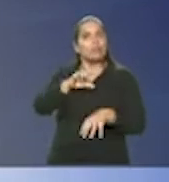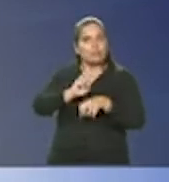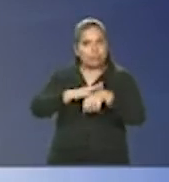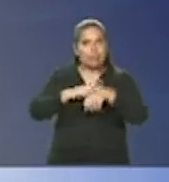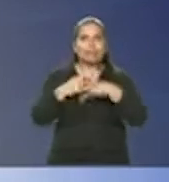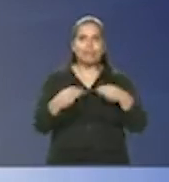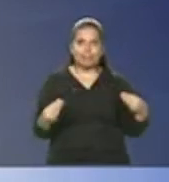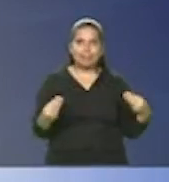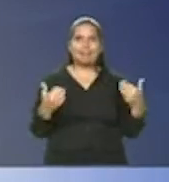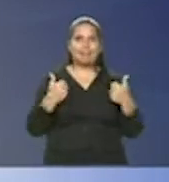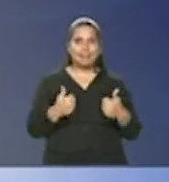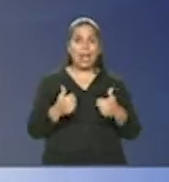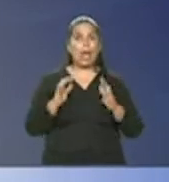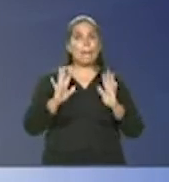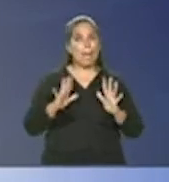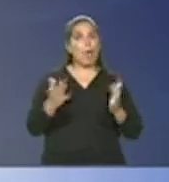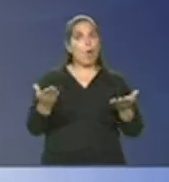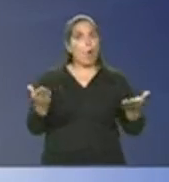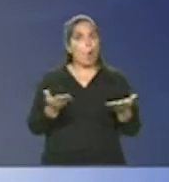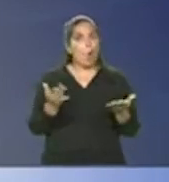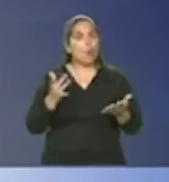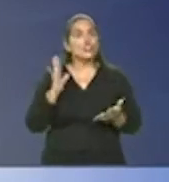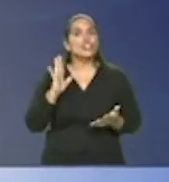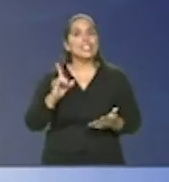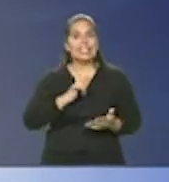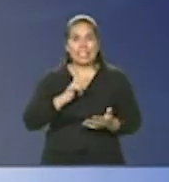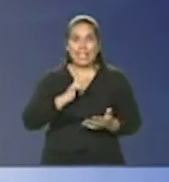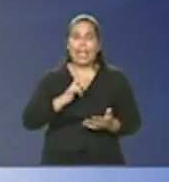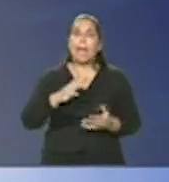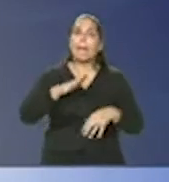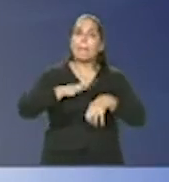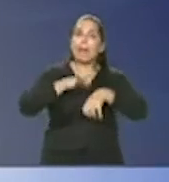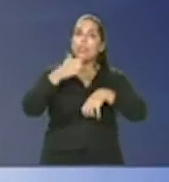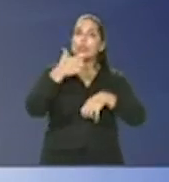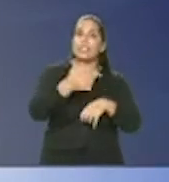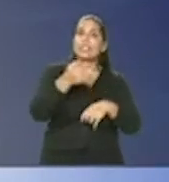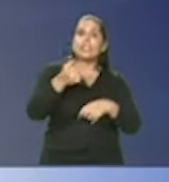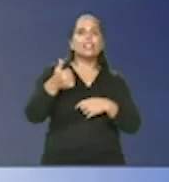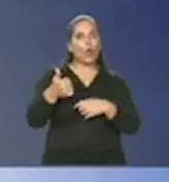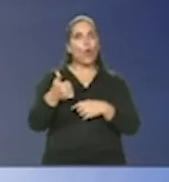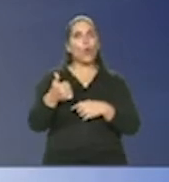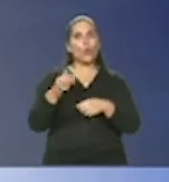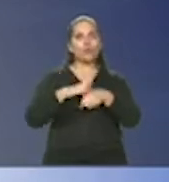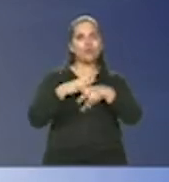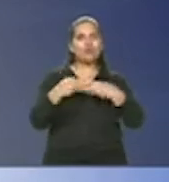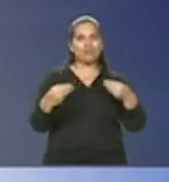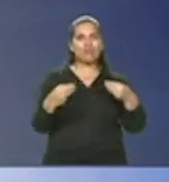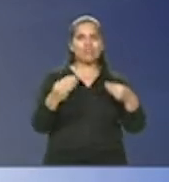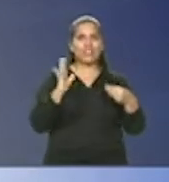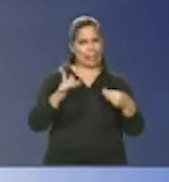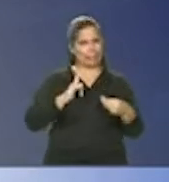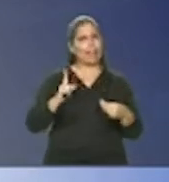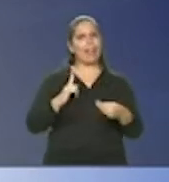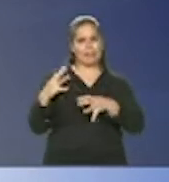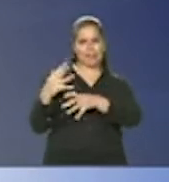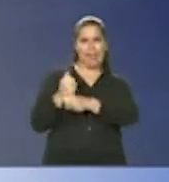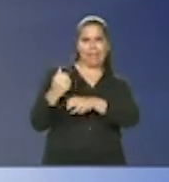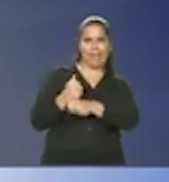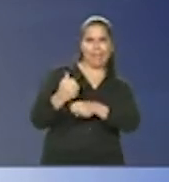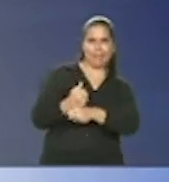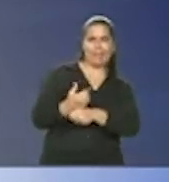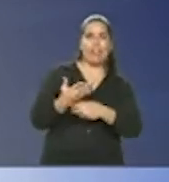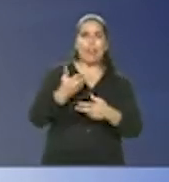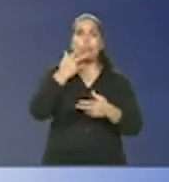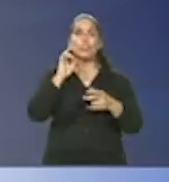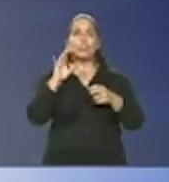mas há hoje já na rede mais de 271 recuperados desde o começo nós falamos só